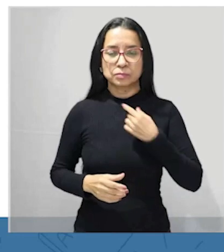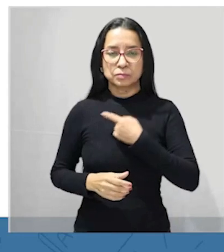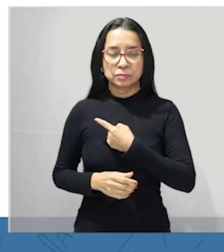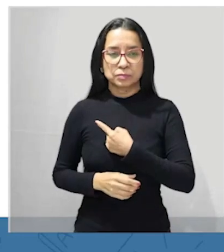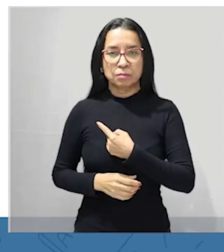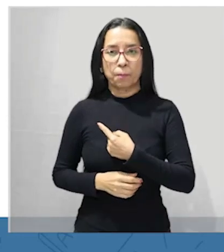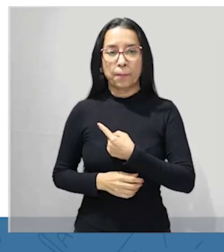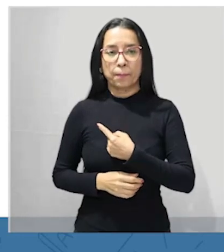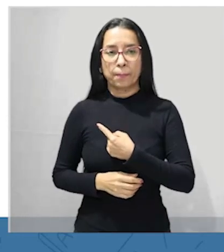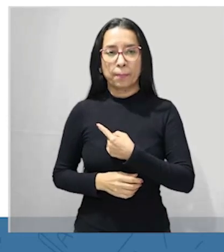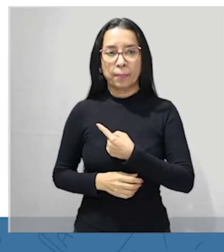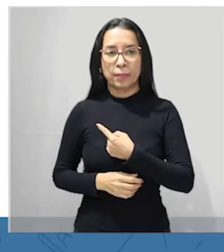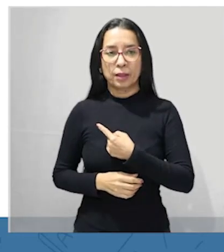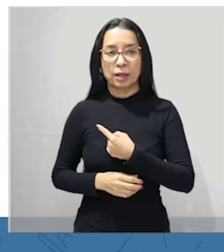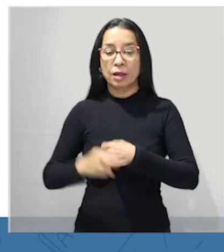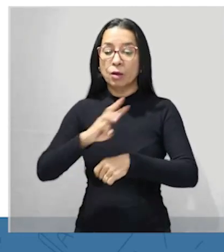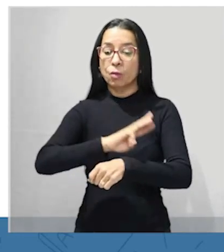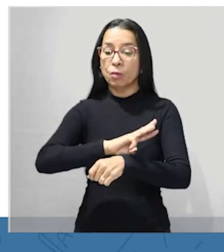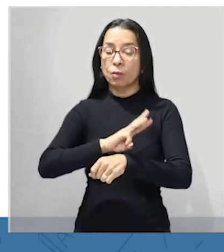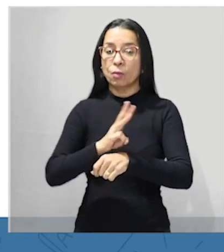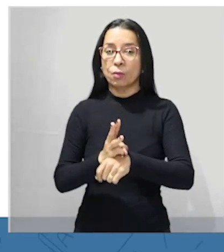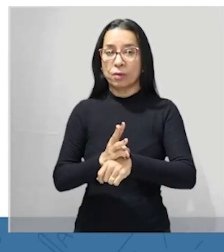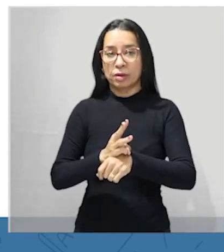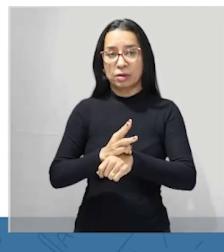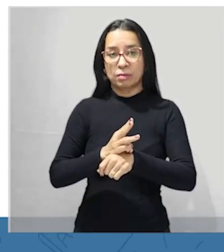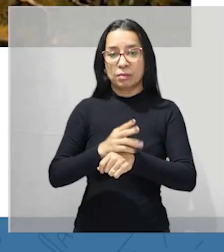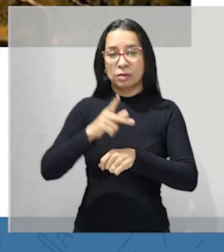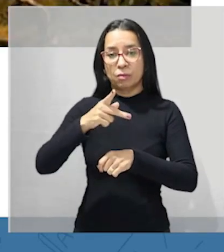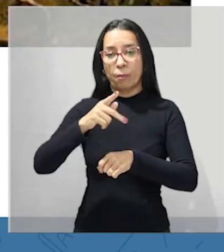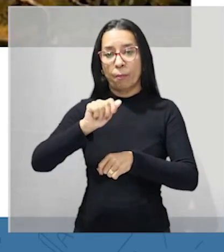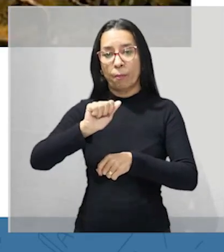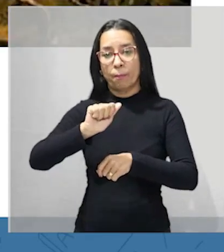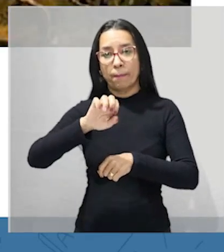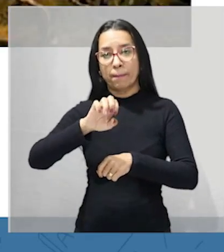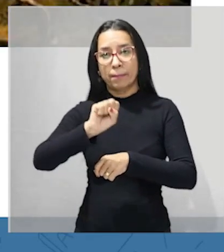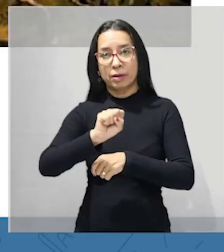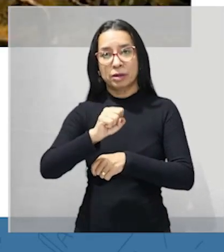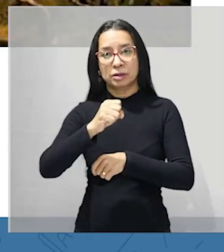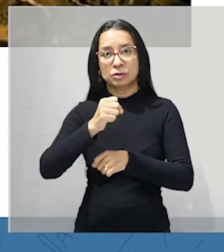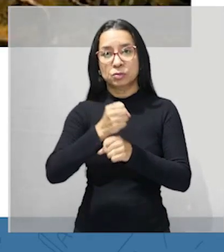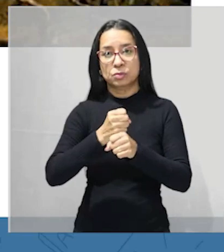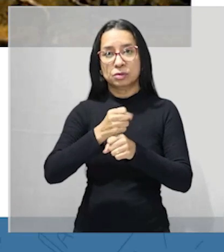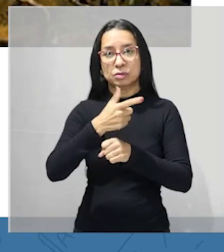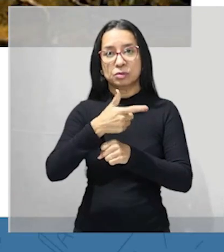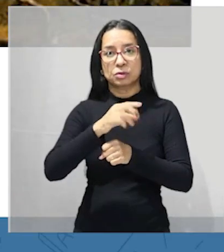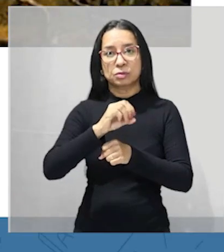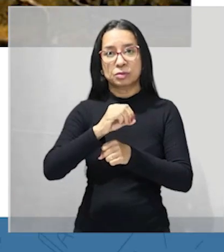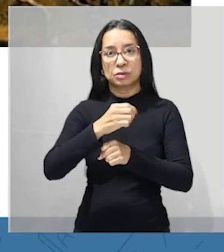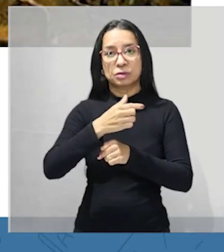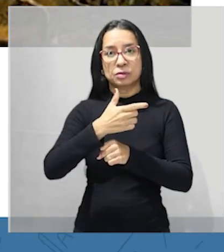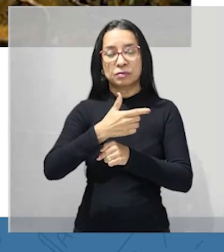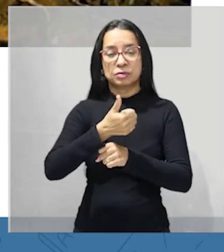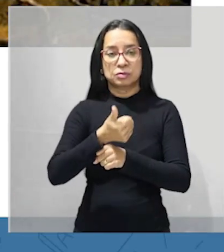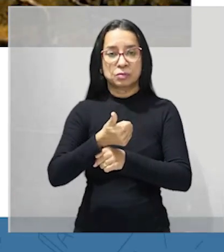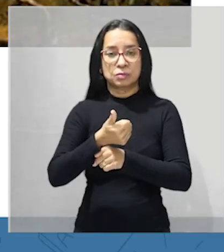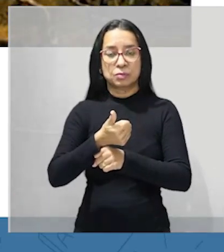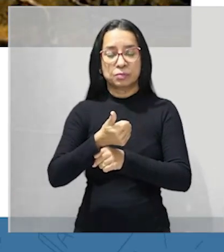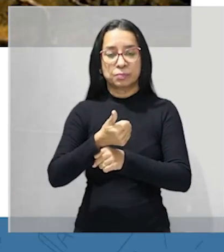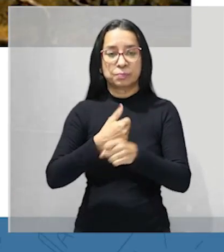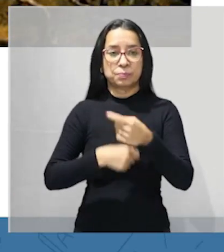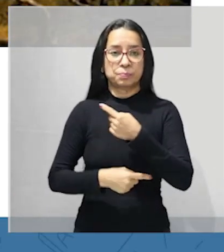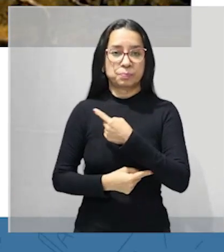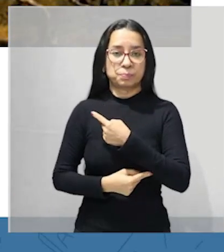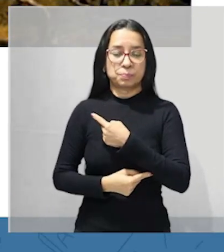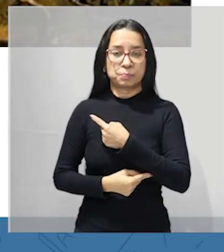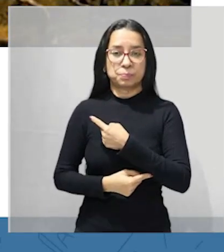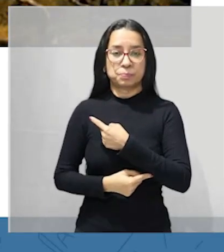Enem desculpa prova da UEMA do Paz 2021 texto motivador bora aqui para a alternativa